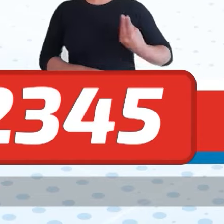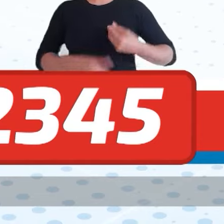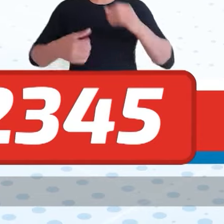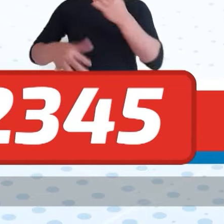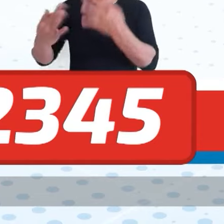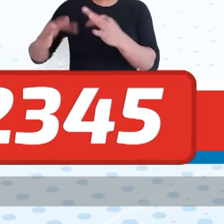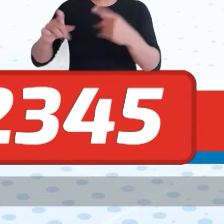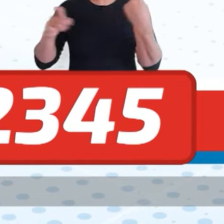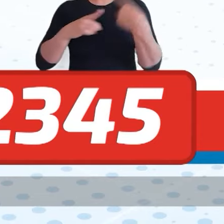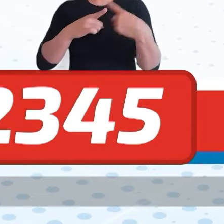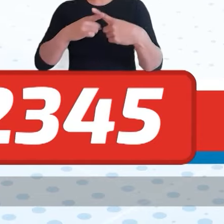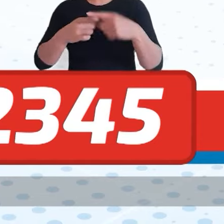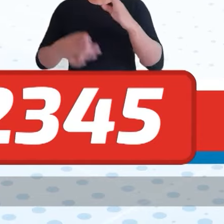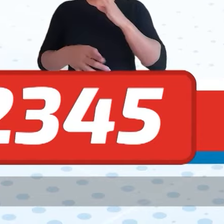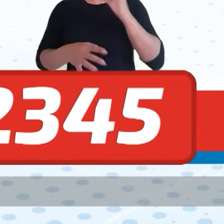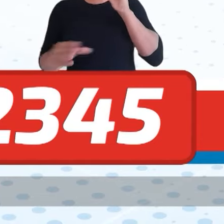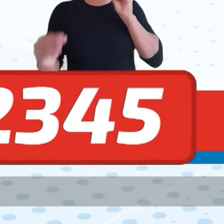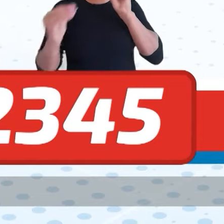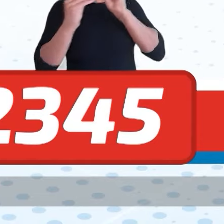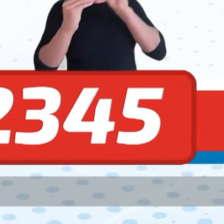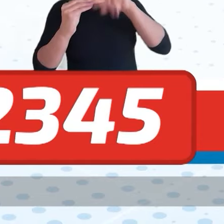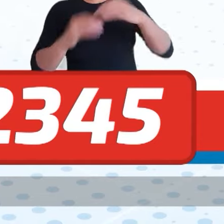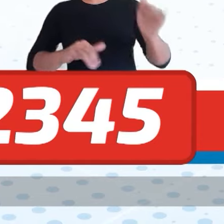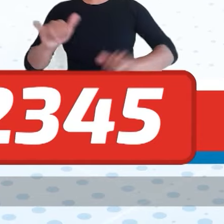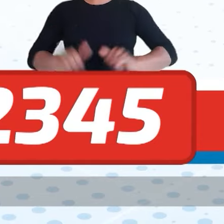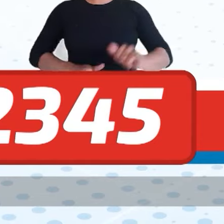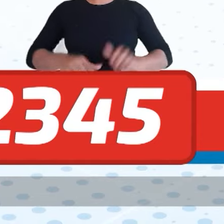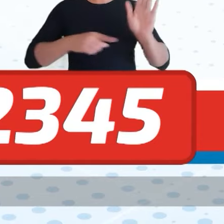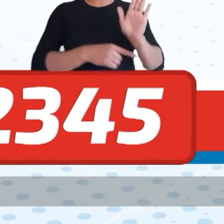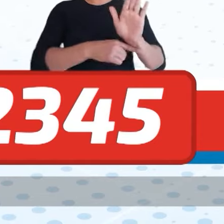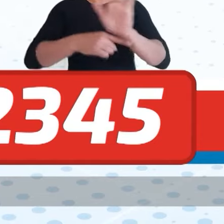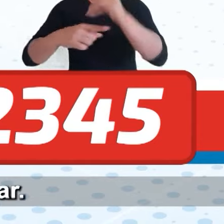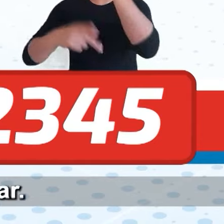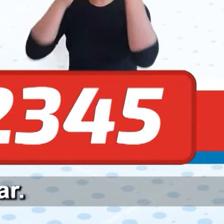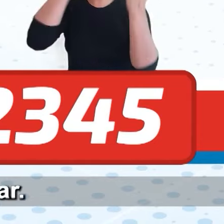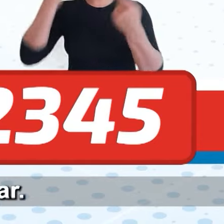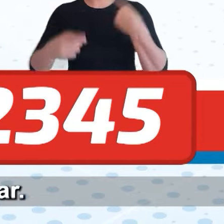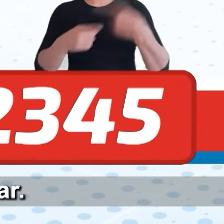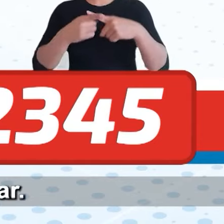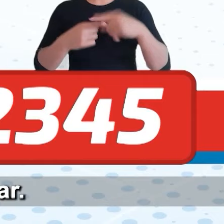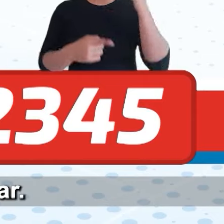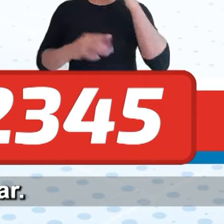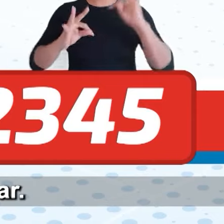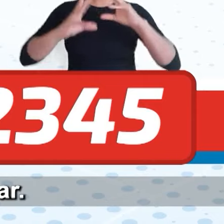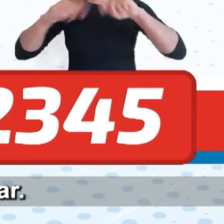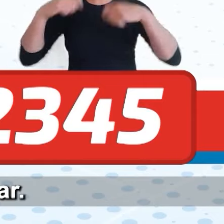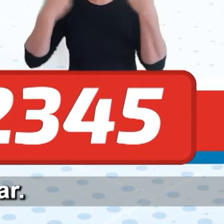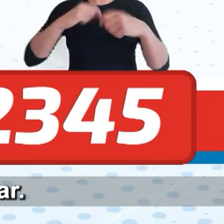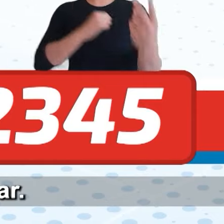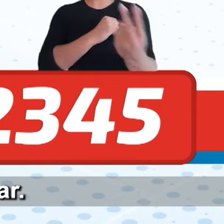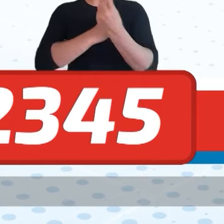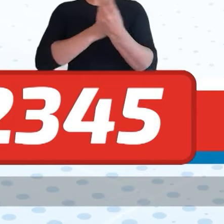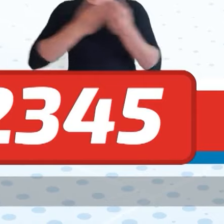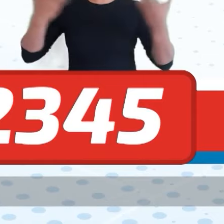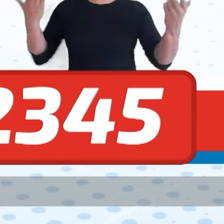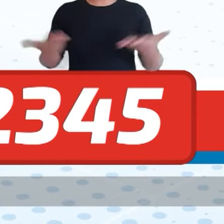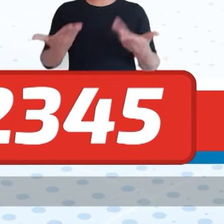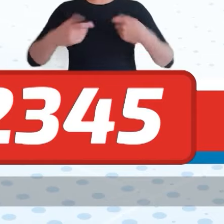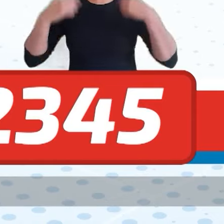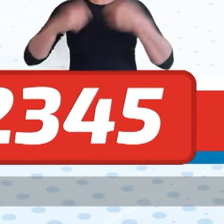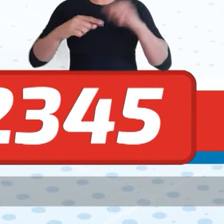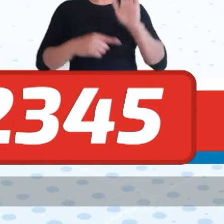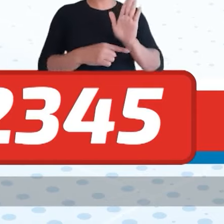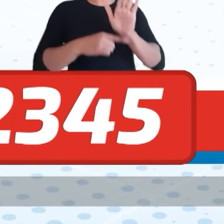estar presente na dor, porque conheço de perto o sofrimento. Escolhi servir ao próximo, porque sei que um dia todos vamos precisar.